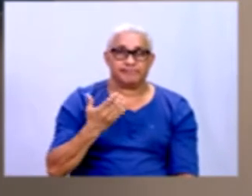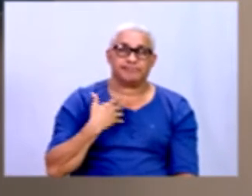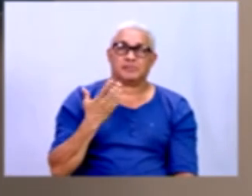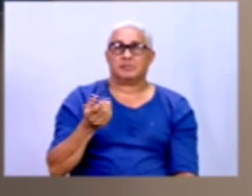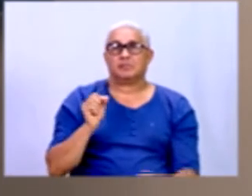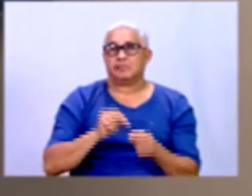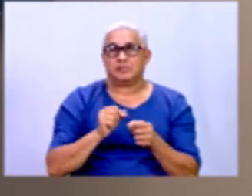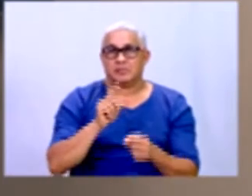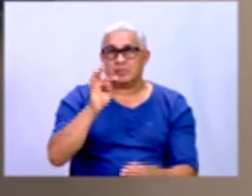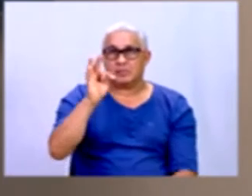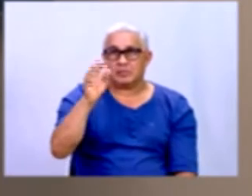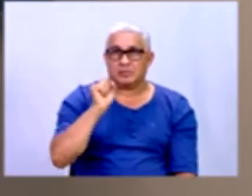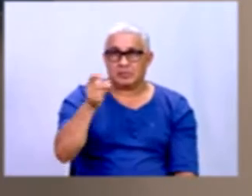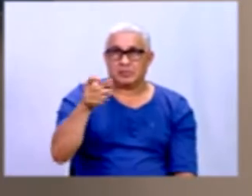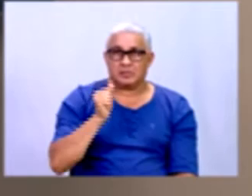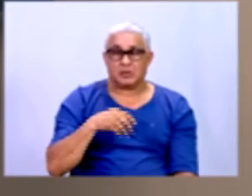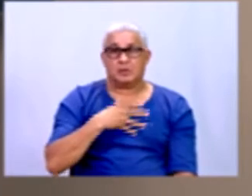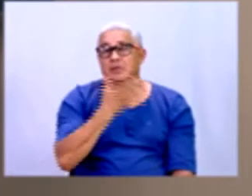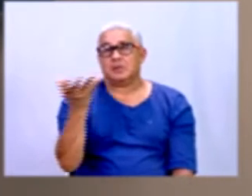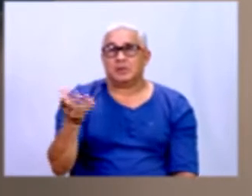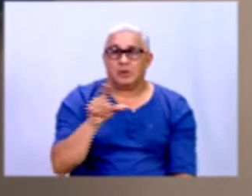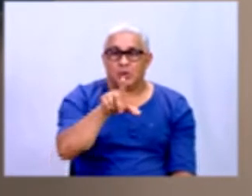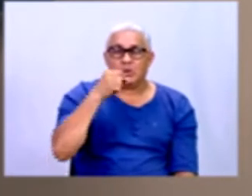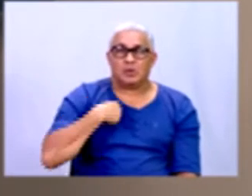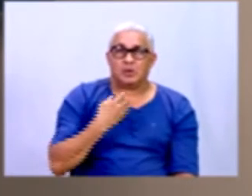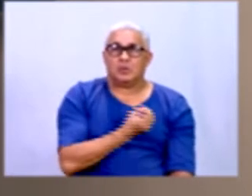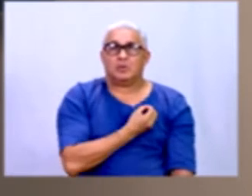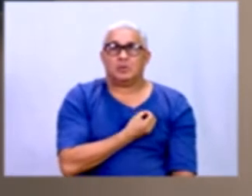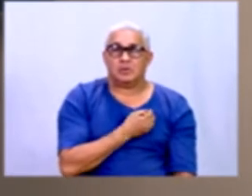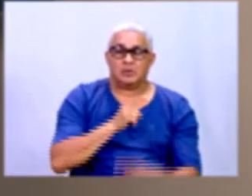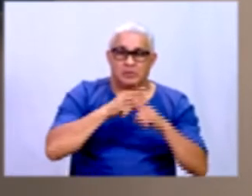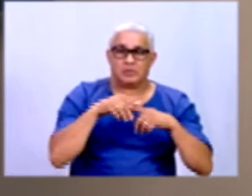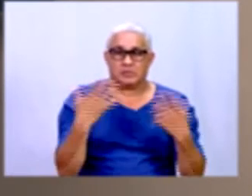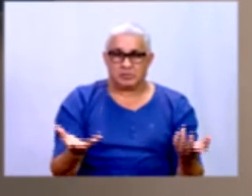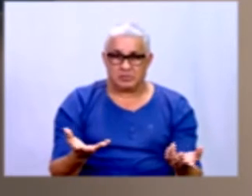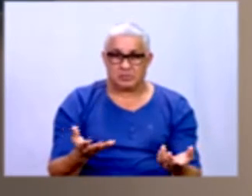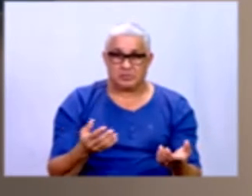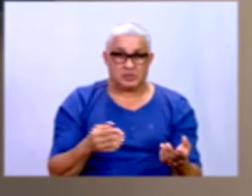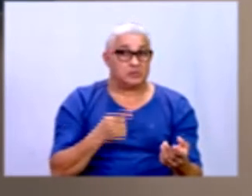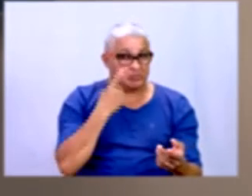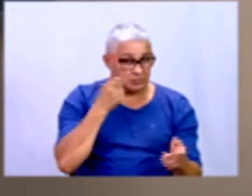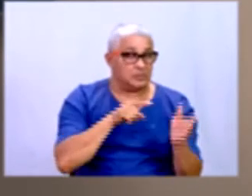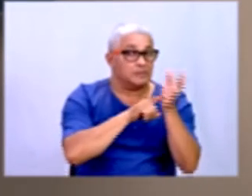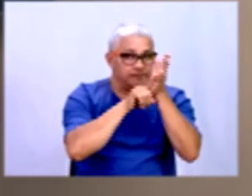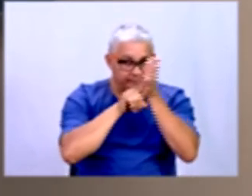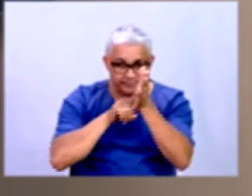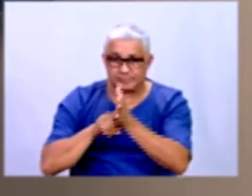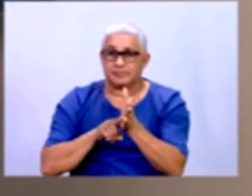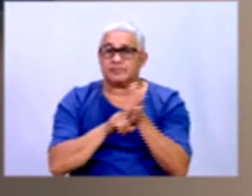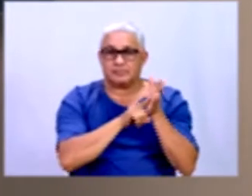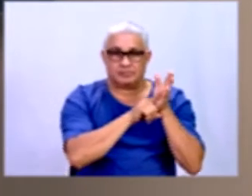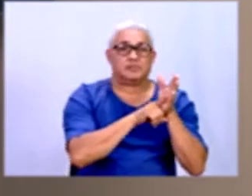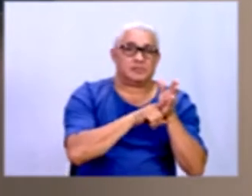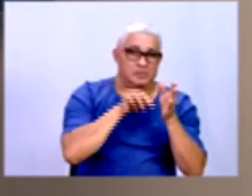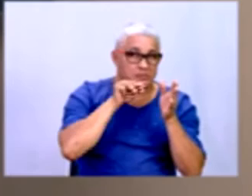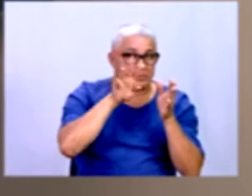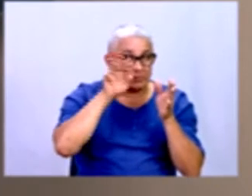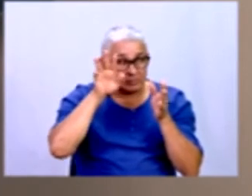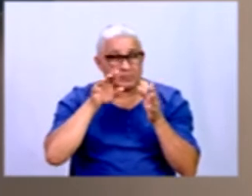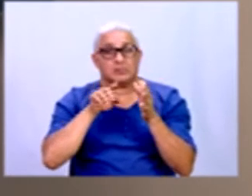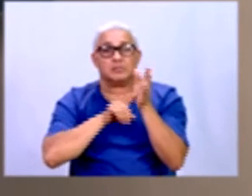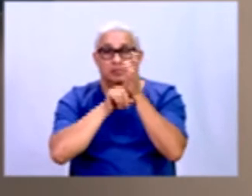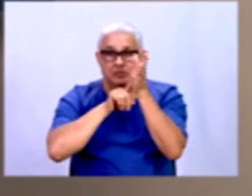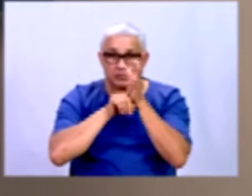taxa qual número que eu vou usar qual multiplicação que eu vou fazer daí é interessante pesquisar por exemplo nesses próprios sites que eu falei para vocês